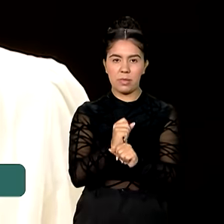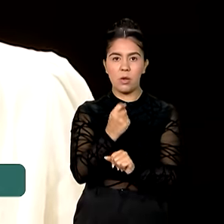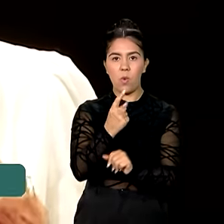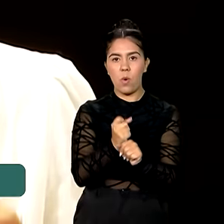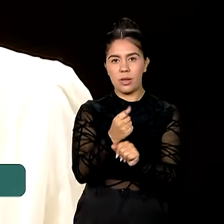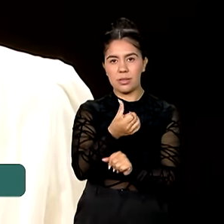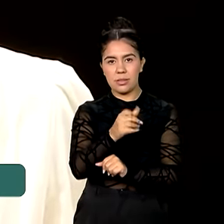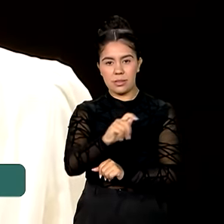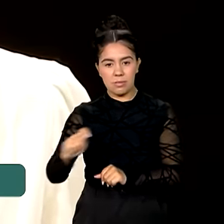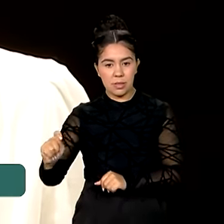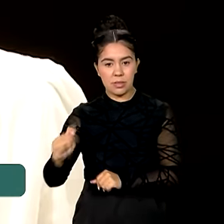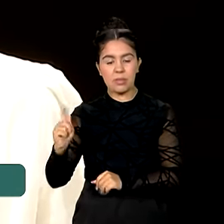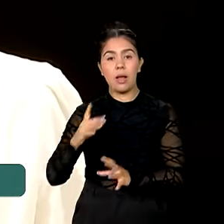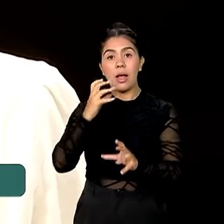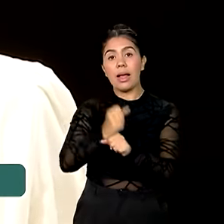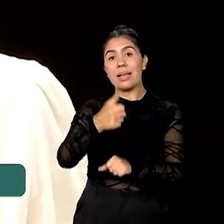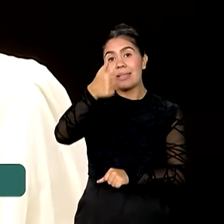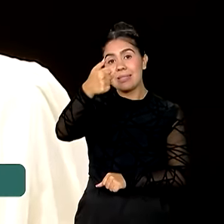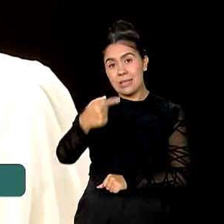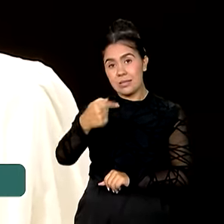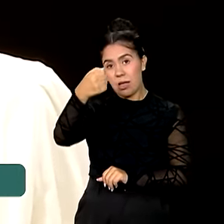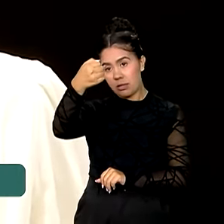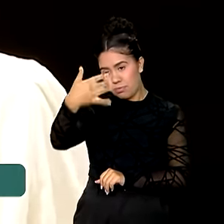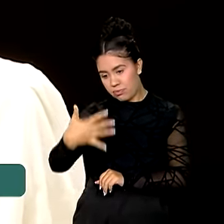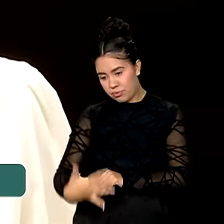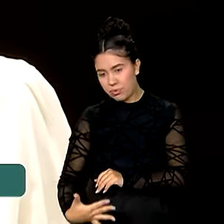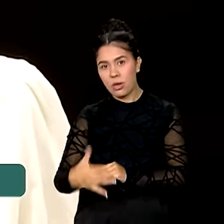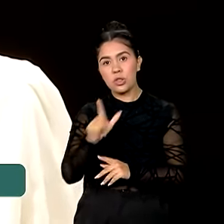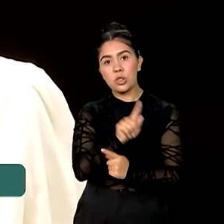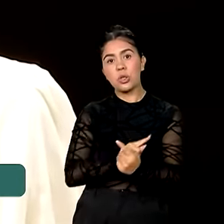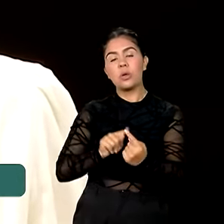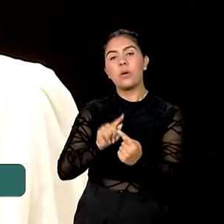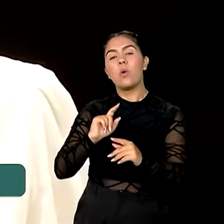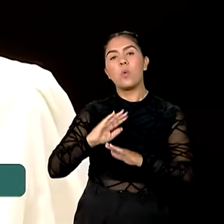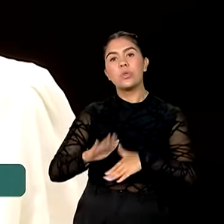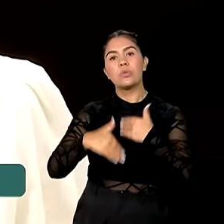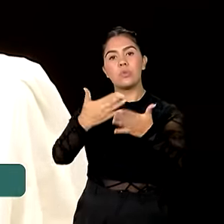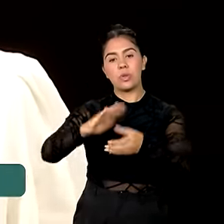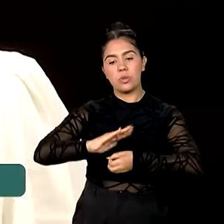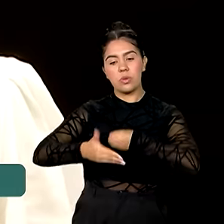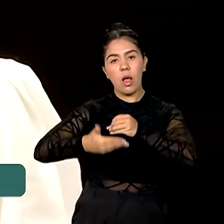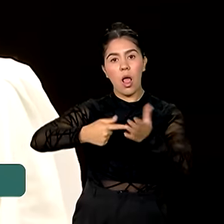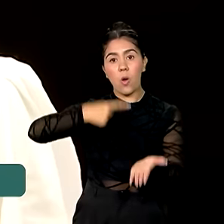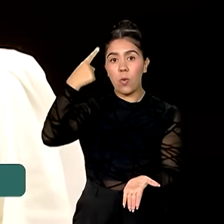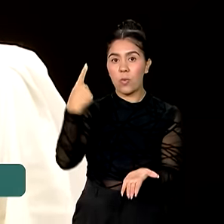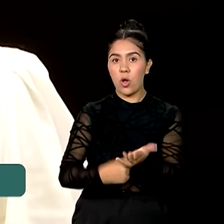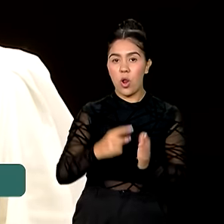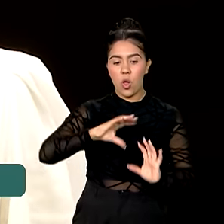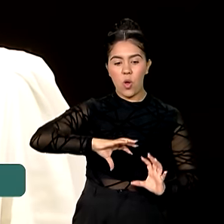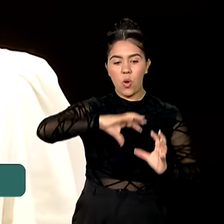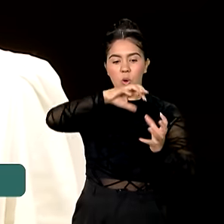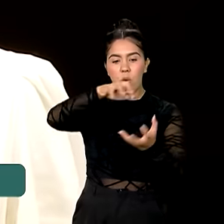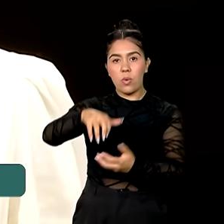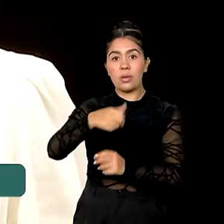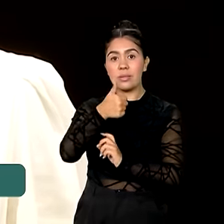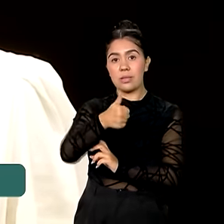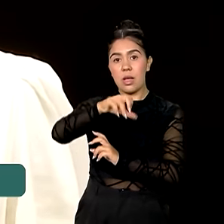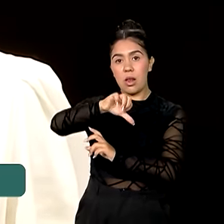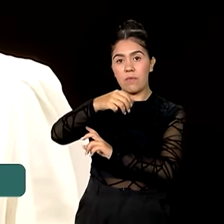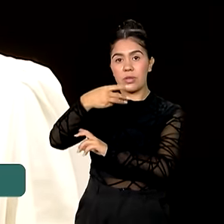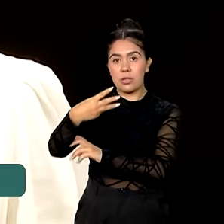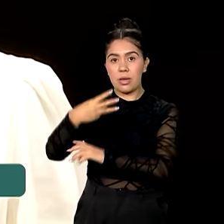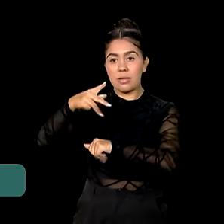17 Objetivos de Desenvolvimento Sustentável fazem parte de um pacto global assinado por 193 países